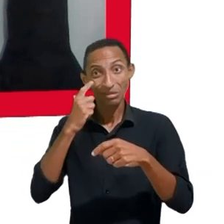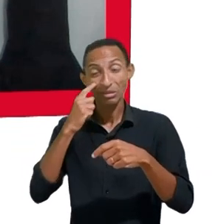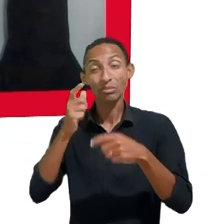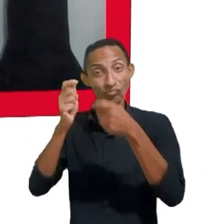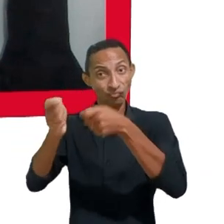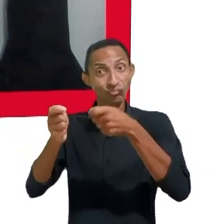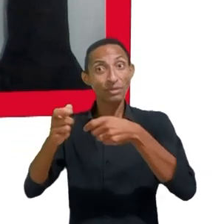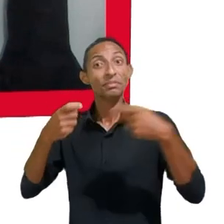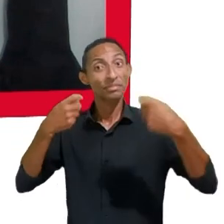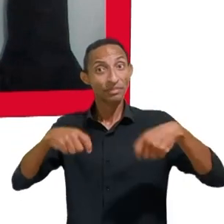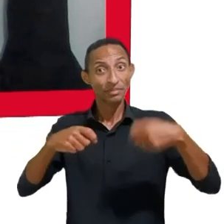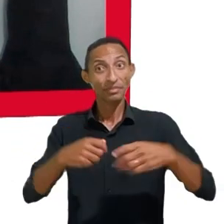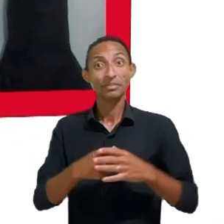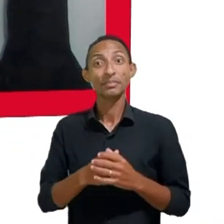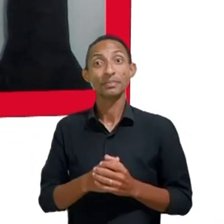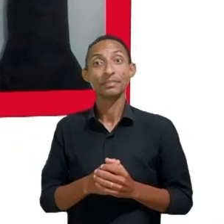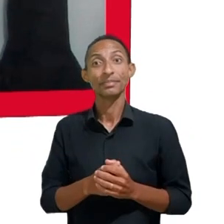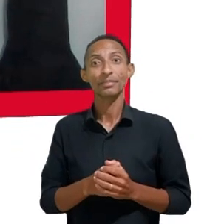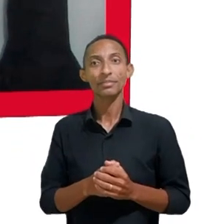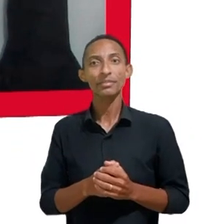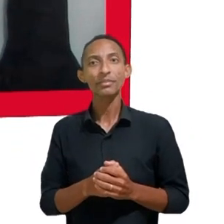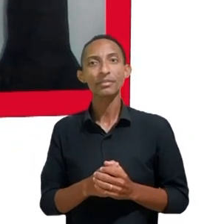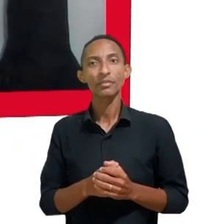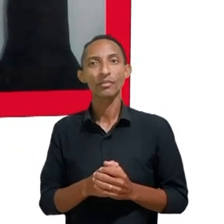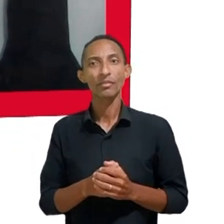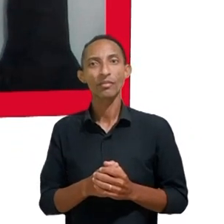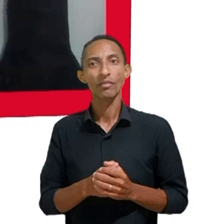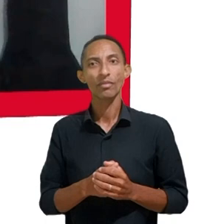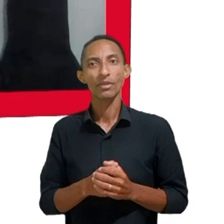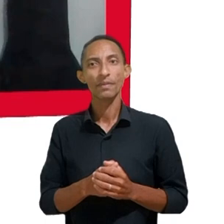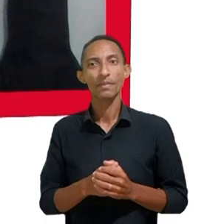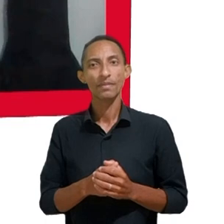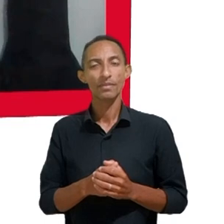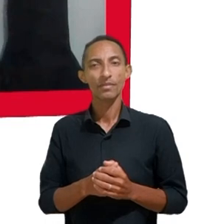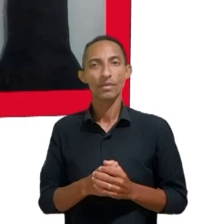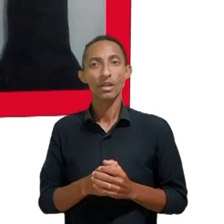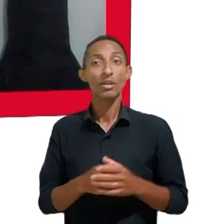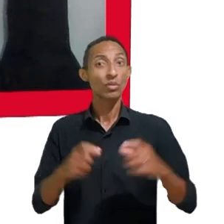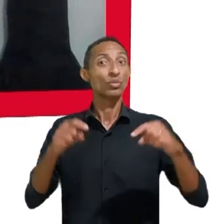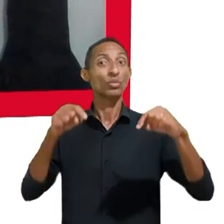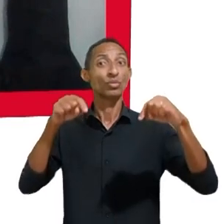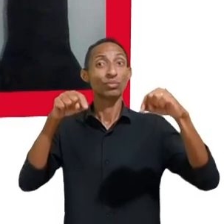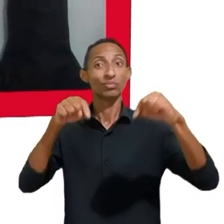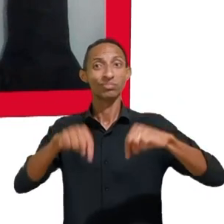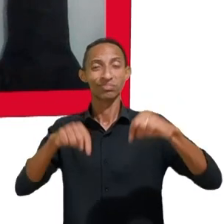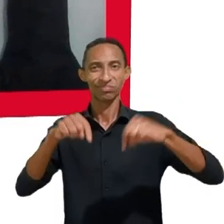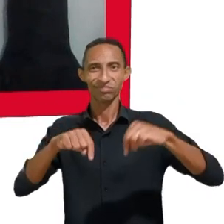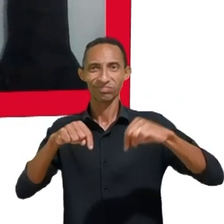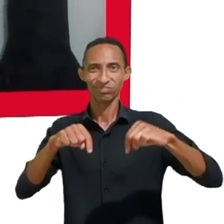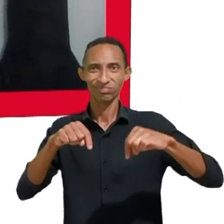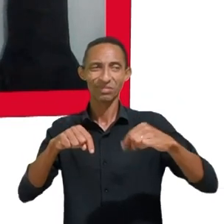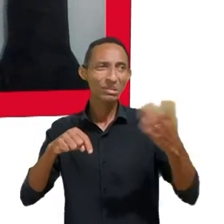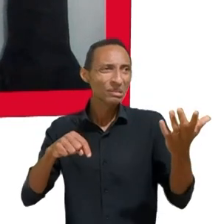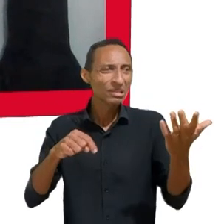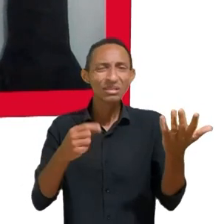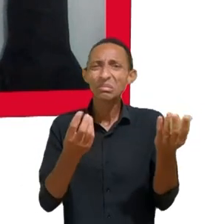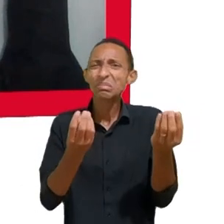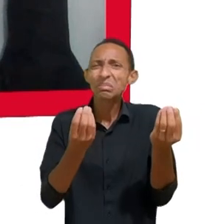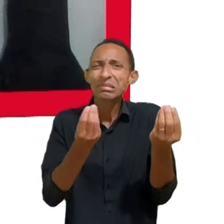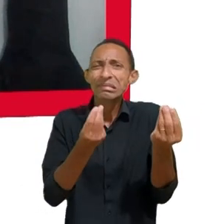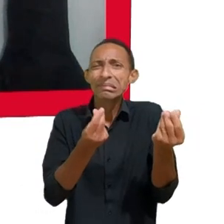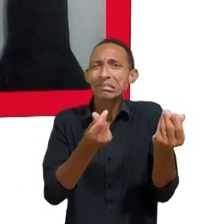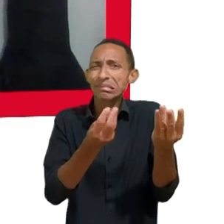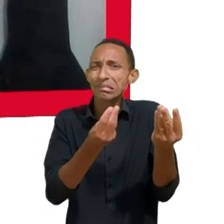né. Esse modelo de termos de uso do jeito como está é um modelo completamente falido, isso tem que ser enterrado, esse modelo